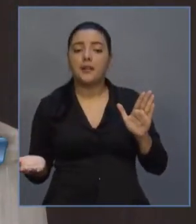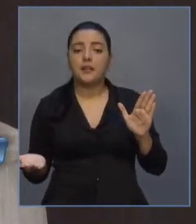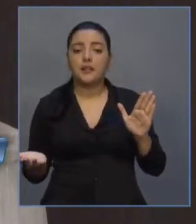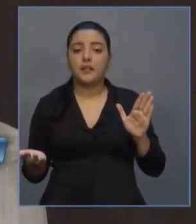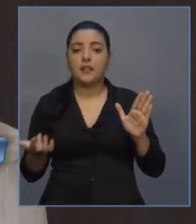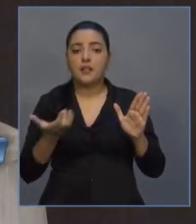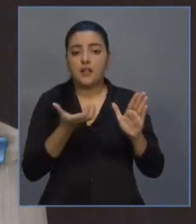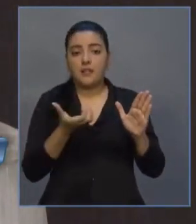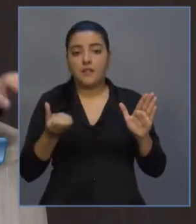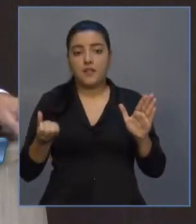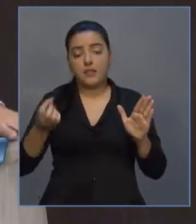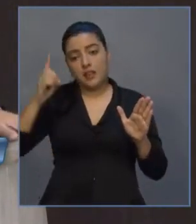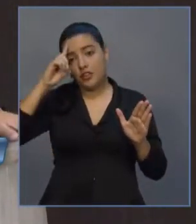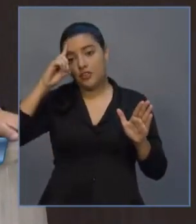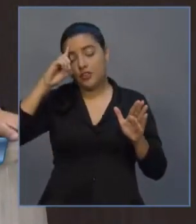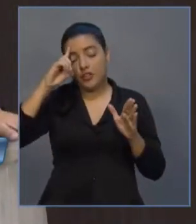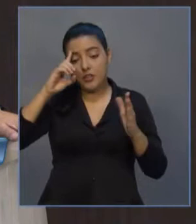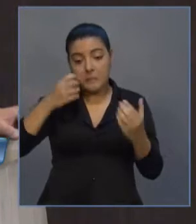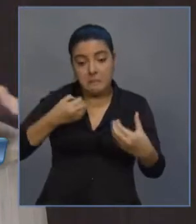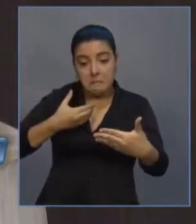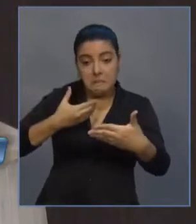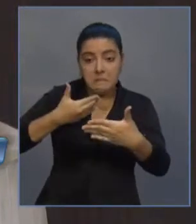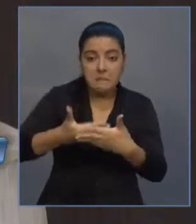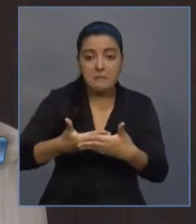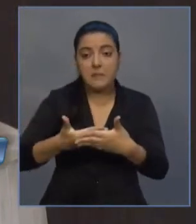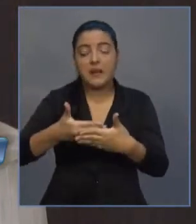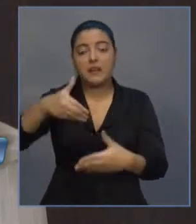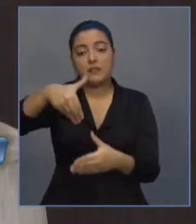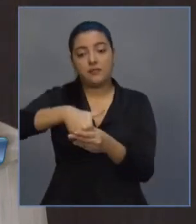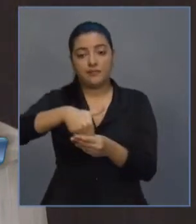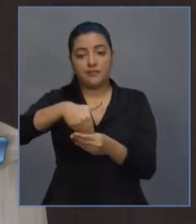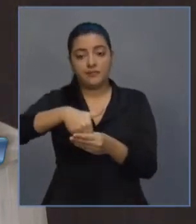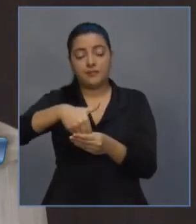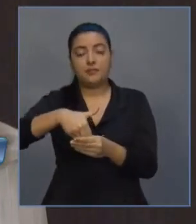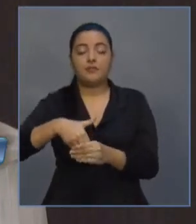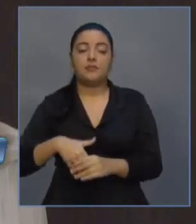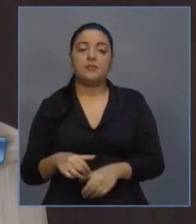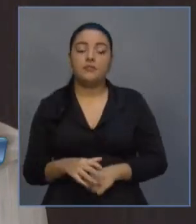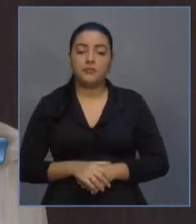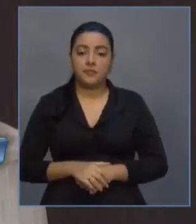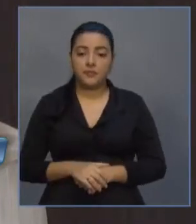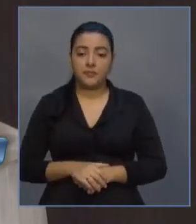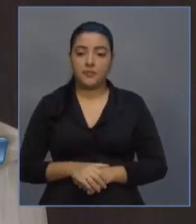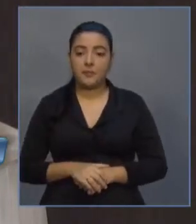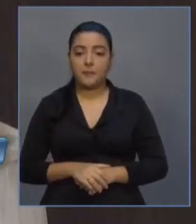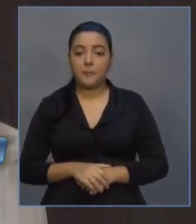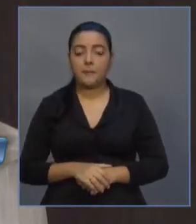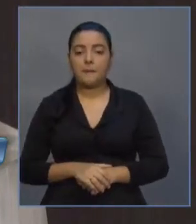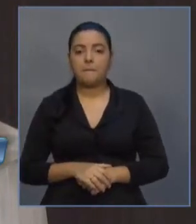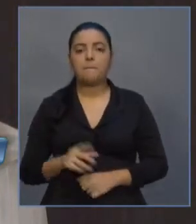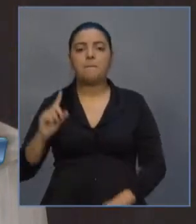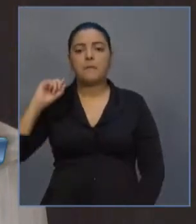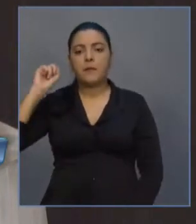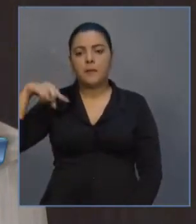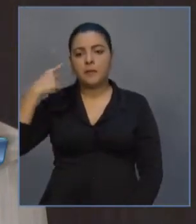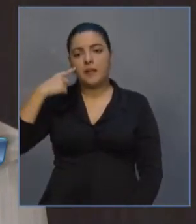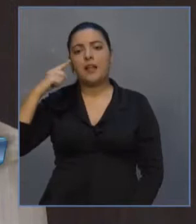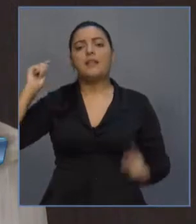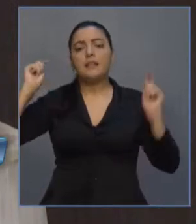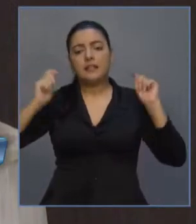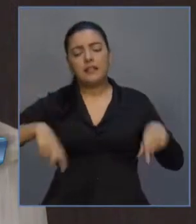26 dias da eleição. O direito, ele pode ser interpretado de muitas maneiras.